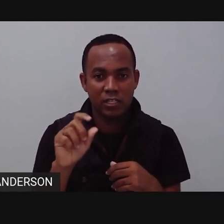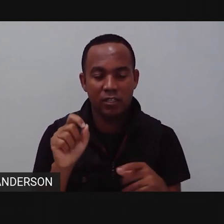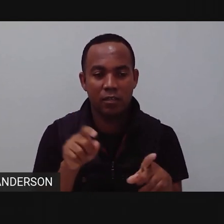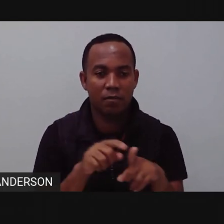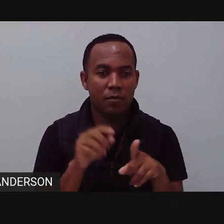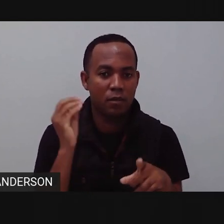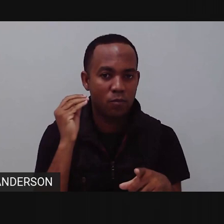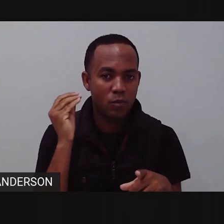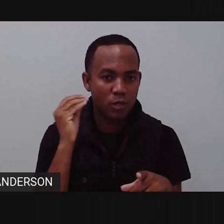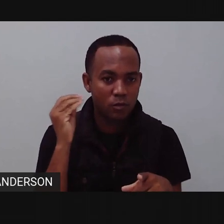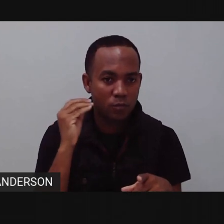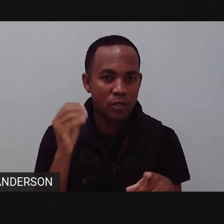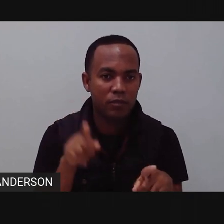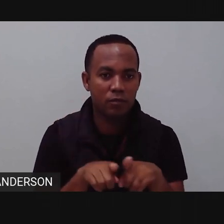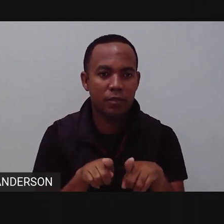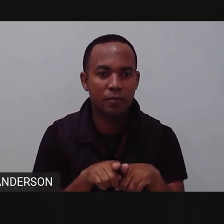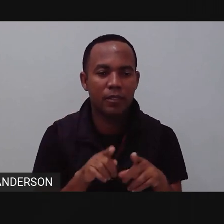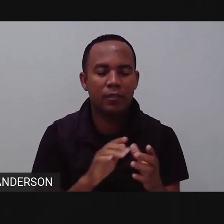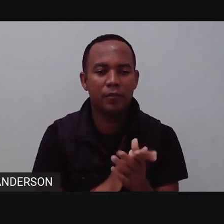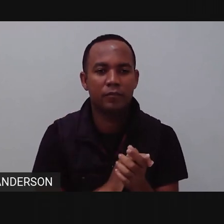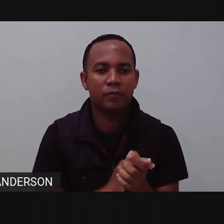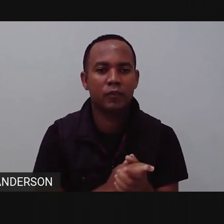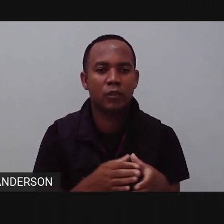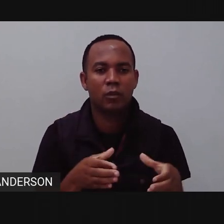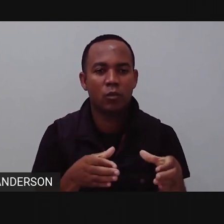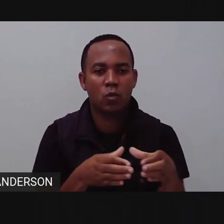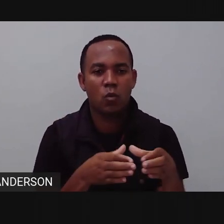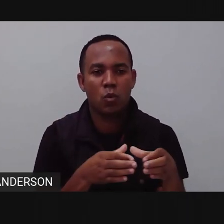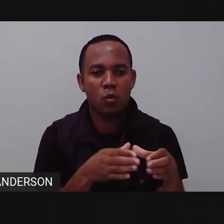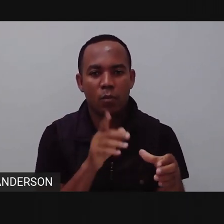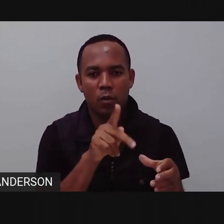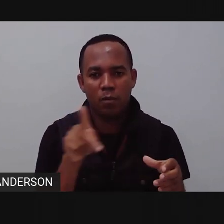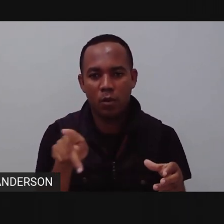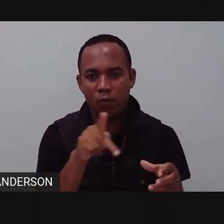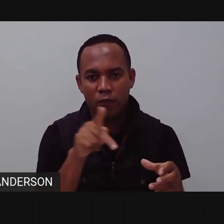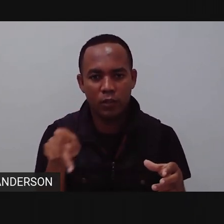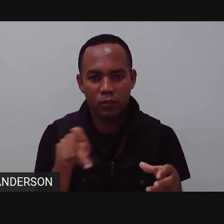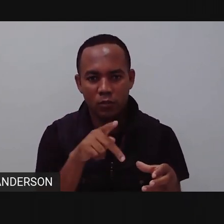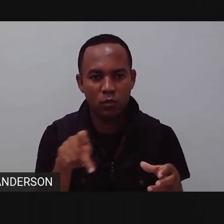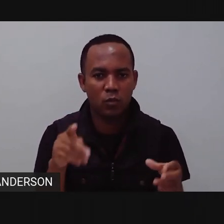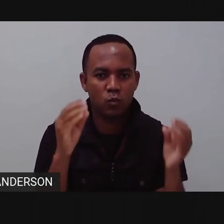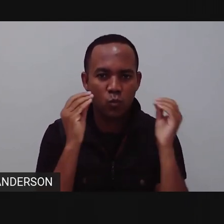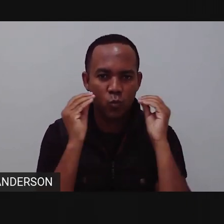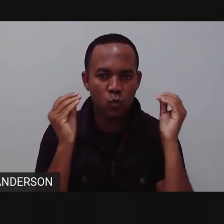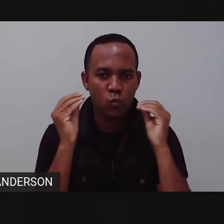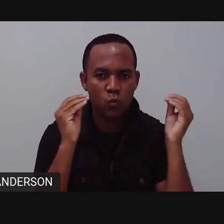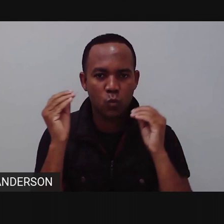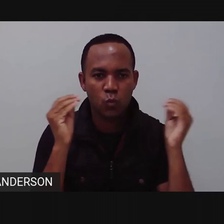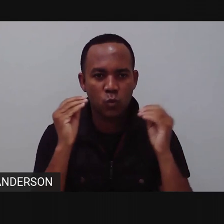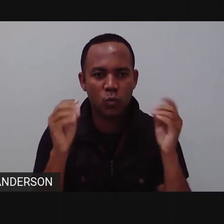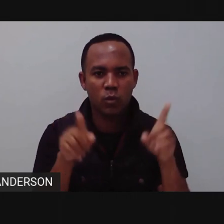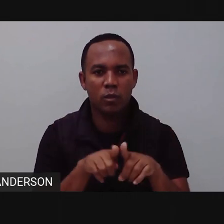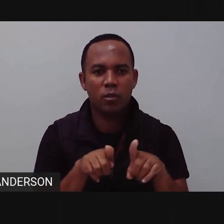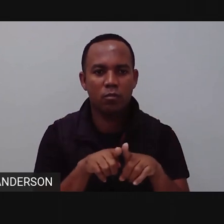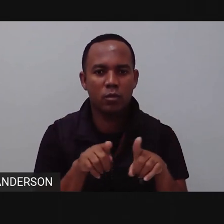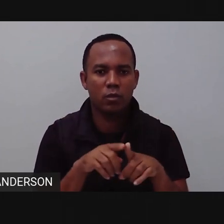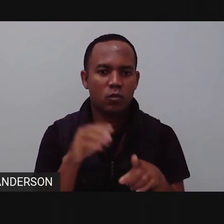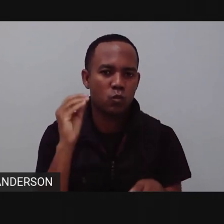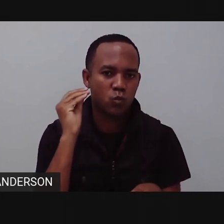Um beijo também, sabe pra quem? Para o grupo de professores efetivos. Beijo pra vocês, tá?